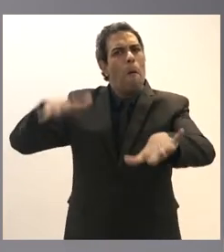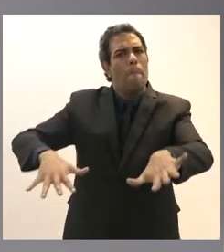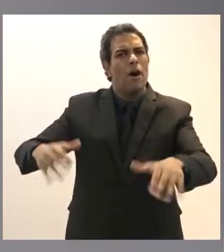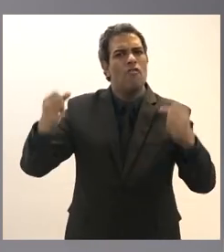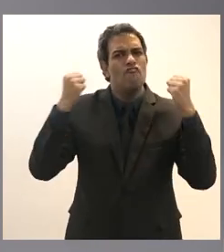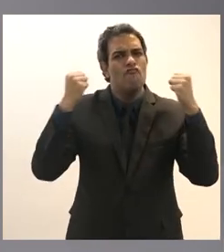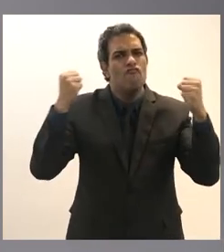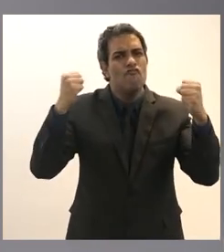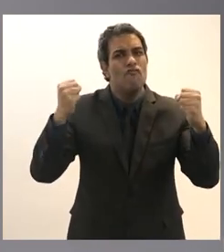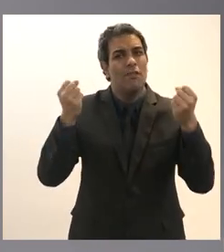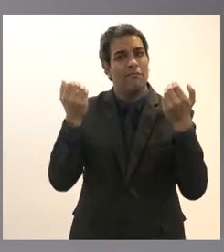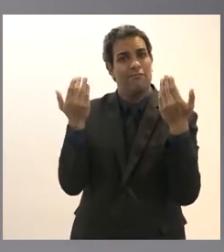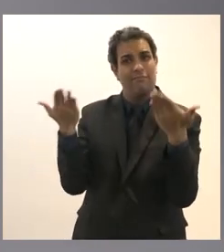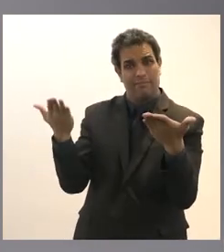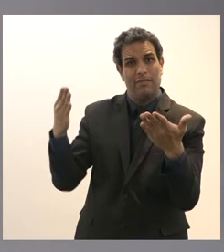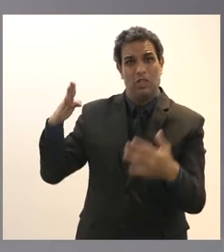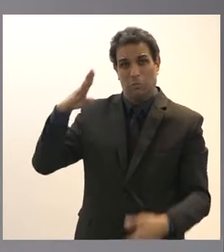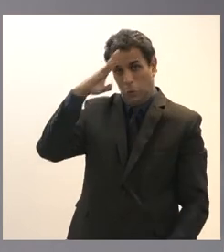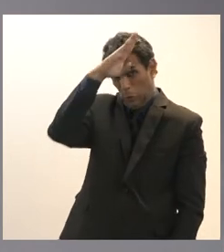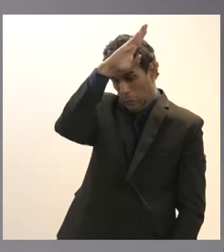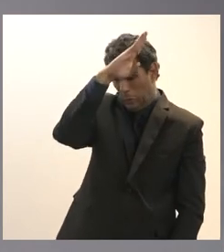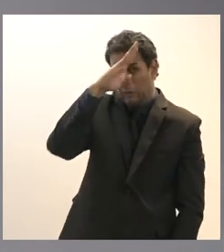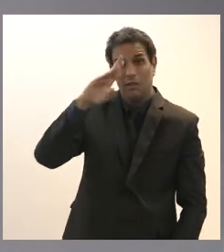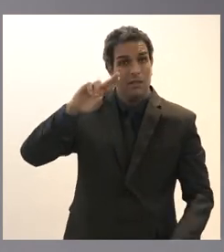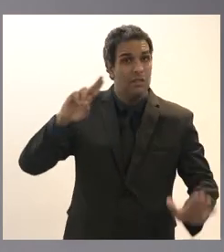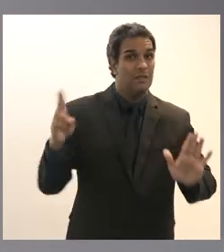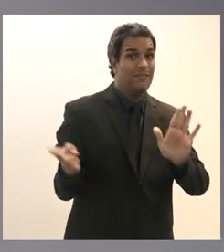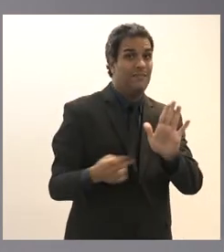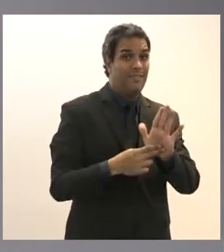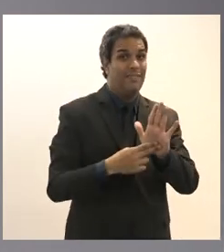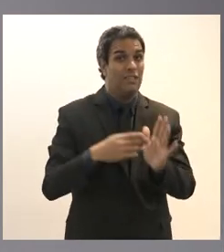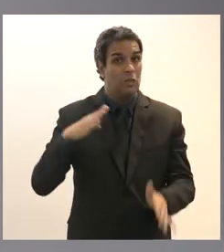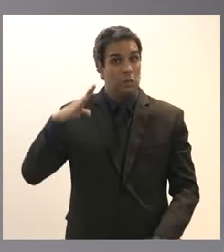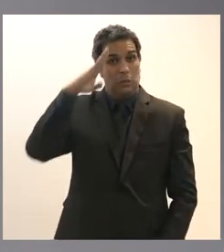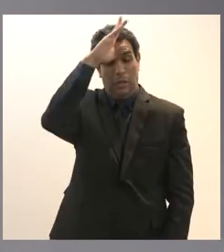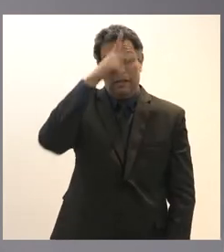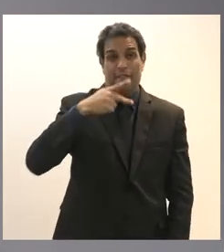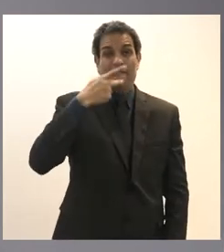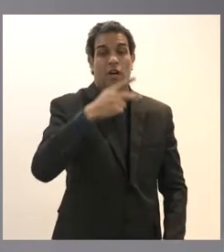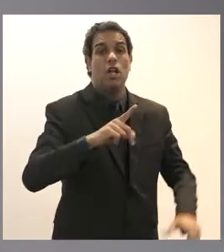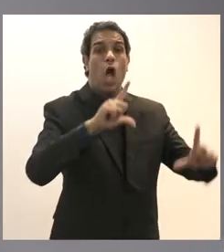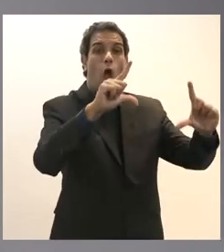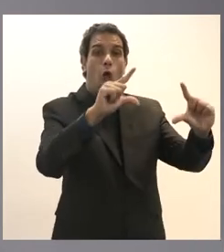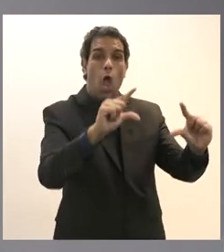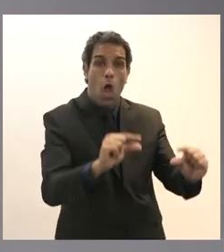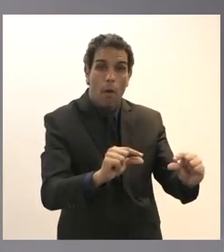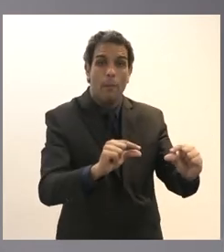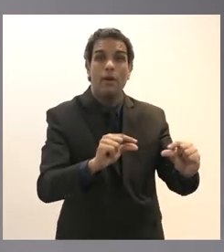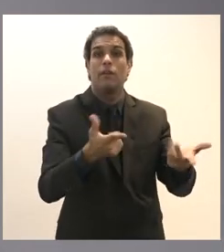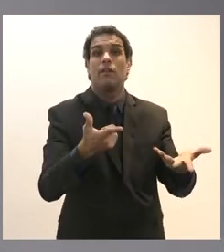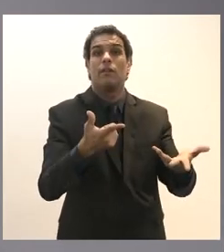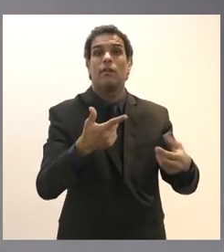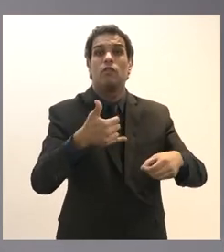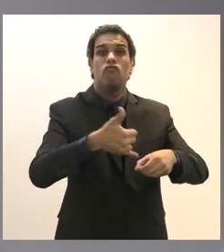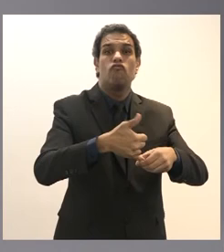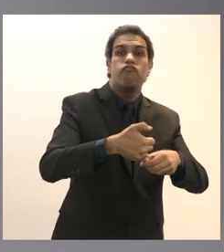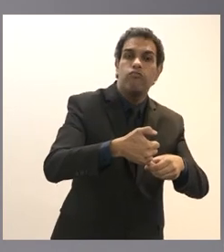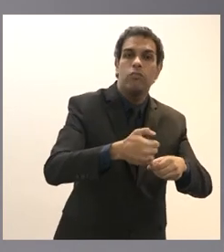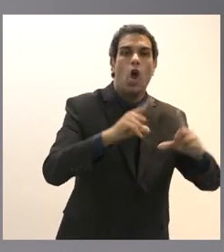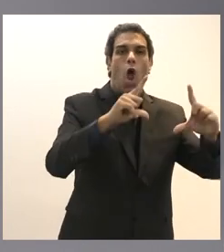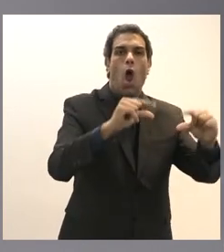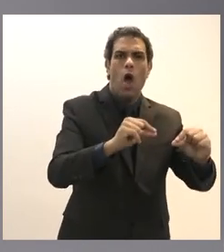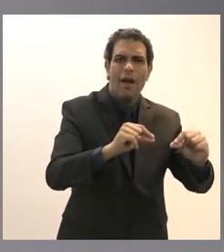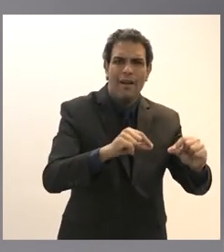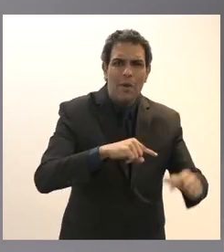a eleição do Bolsonaro se comprometeu com a redução do preço do diesel e a redução não